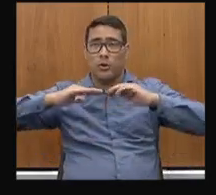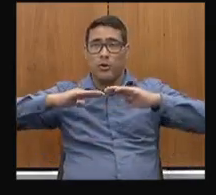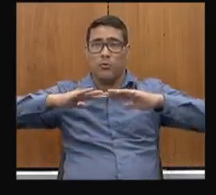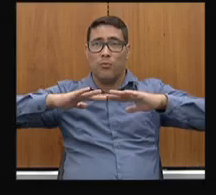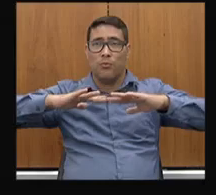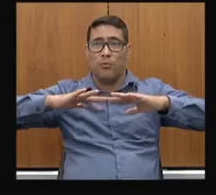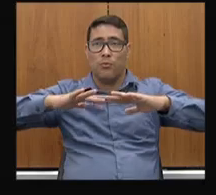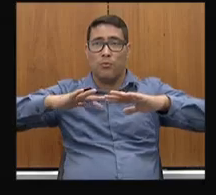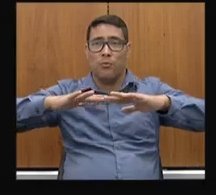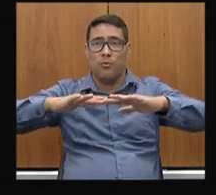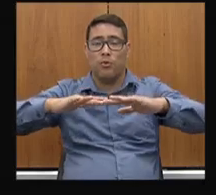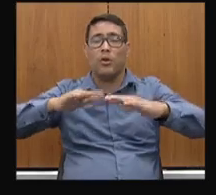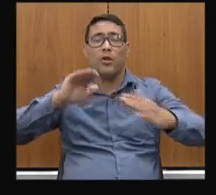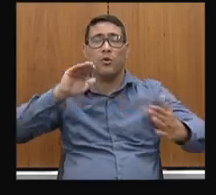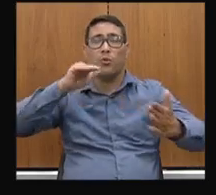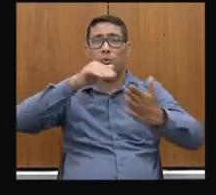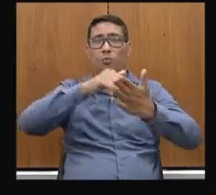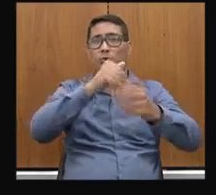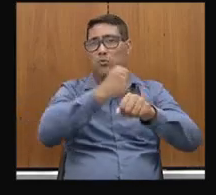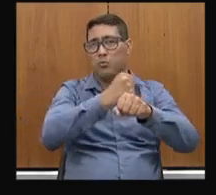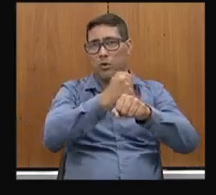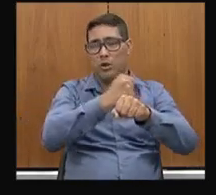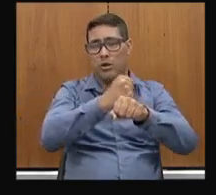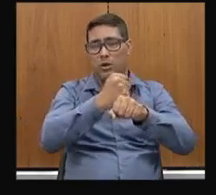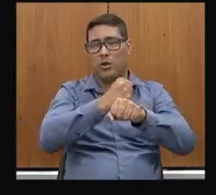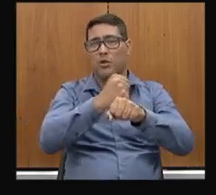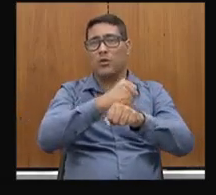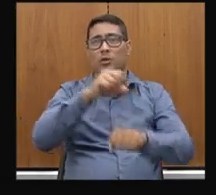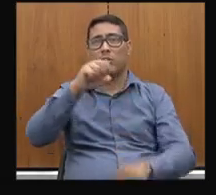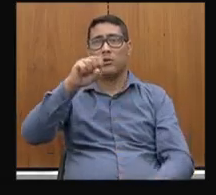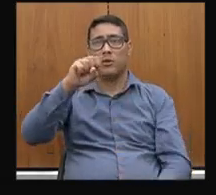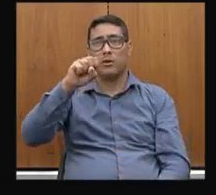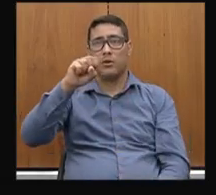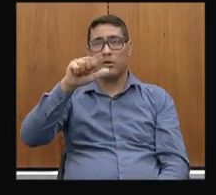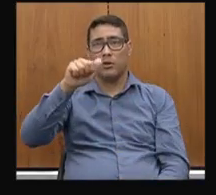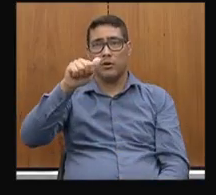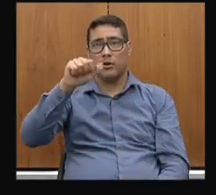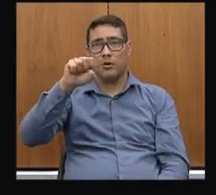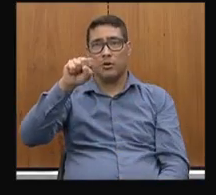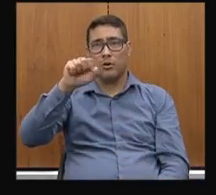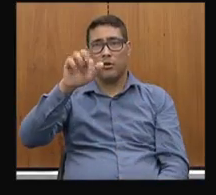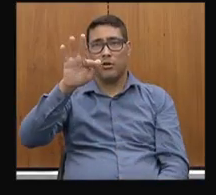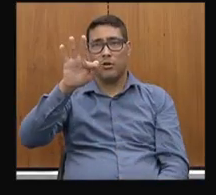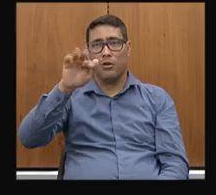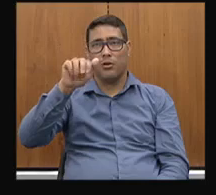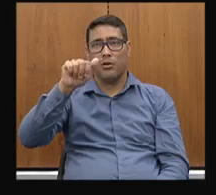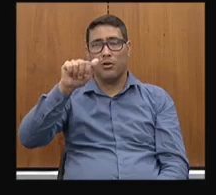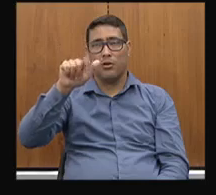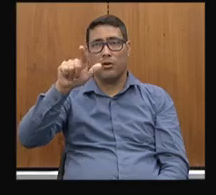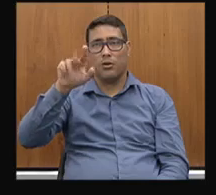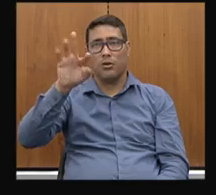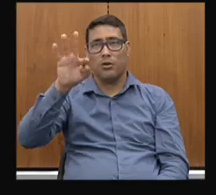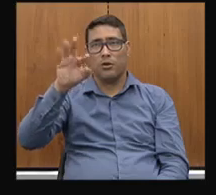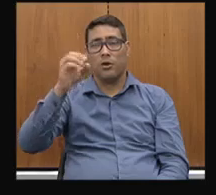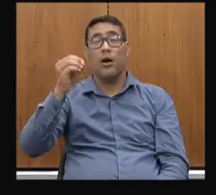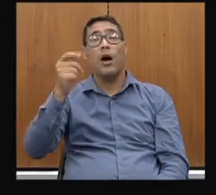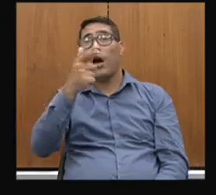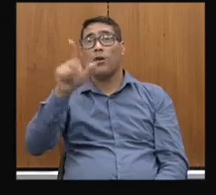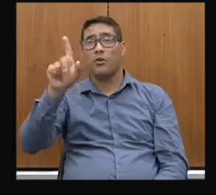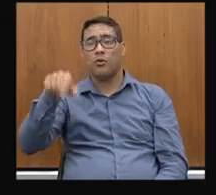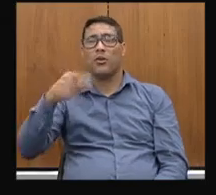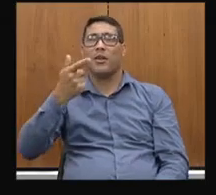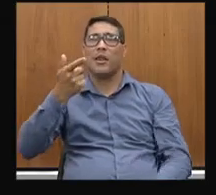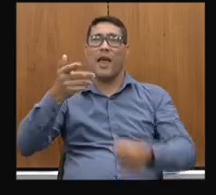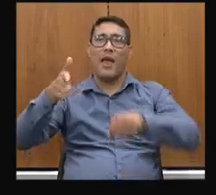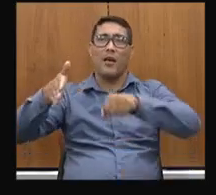Jequitinhonha, de asfaltamento mesmo, foi a única que foi feita. Os outros estão fazendo, é um recapiamento que eu